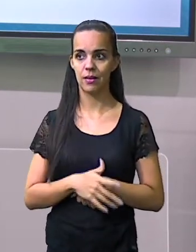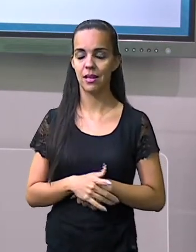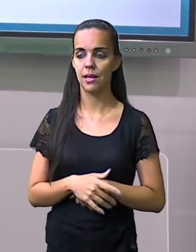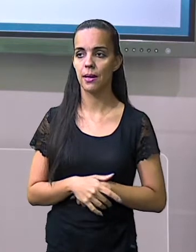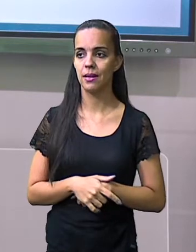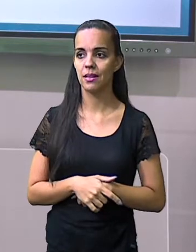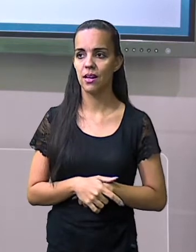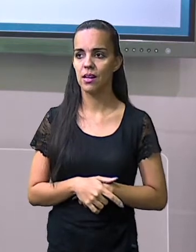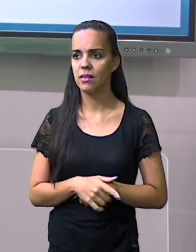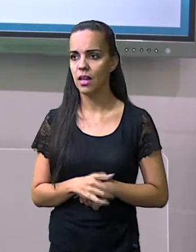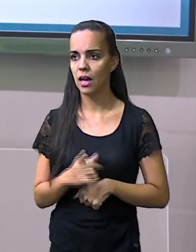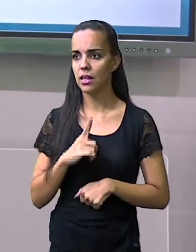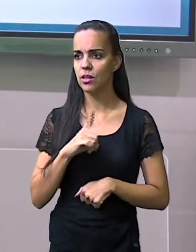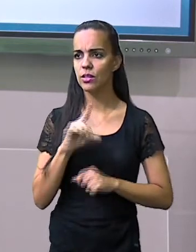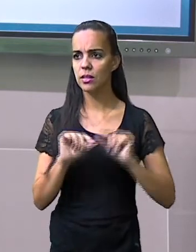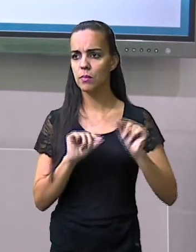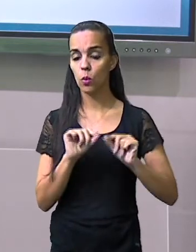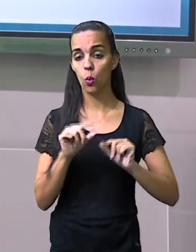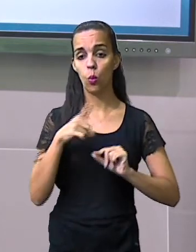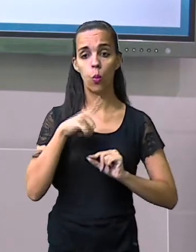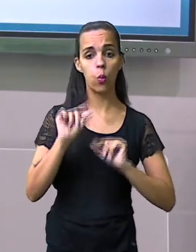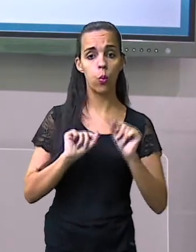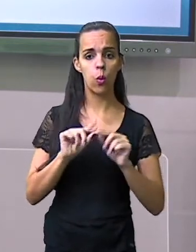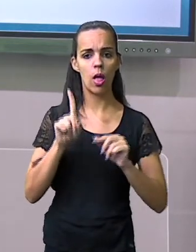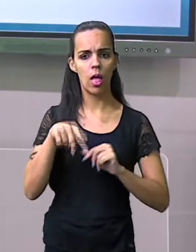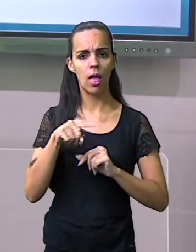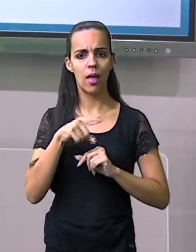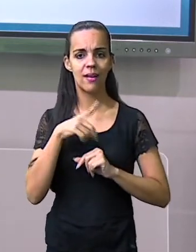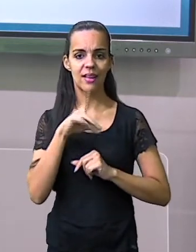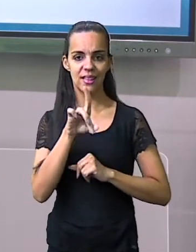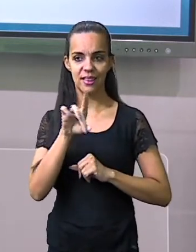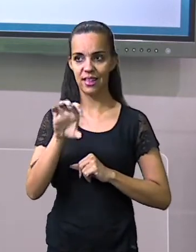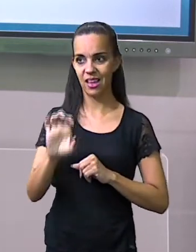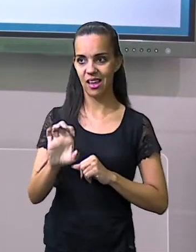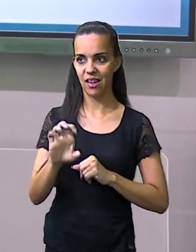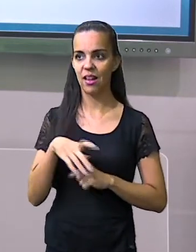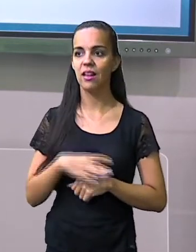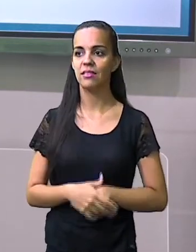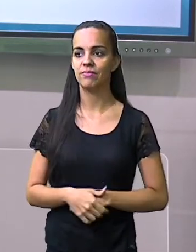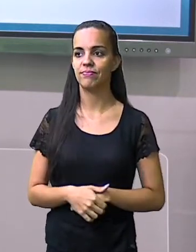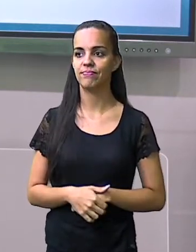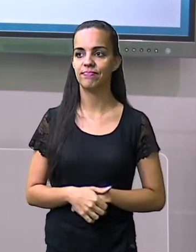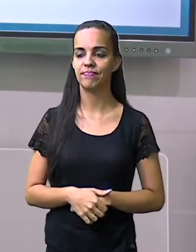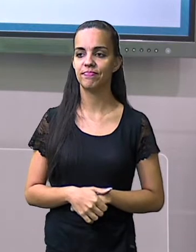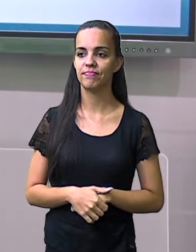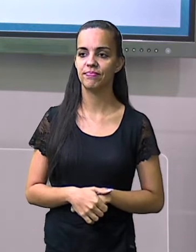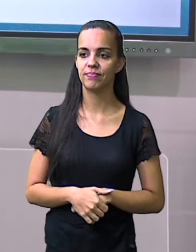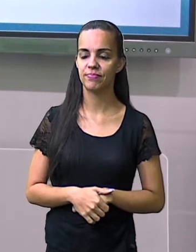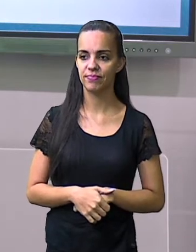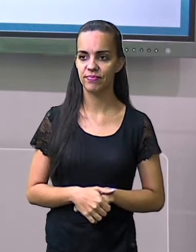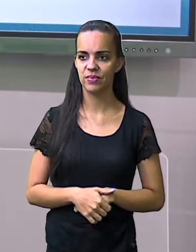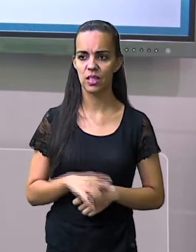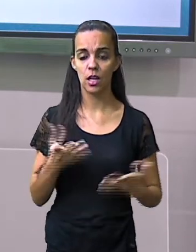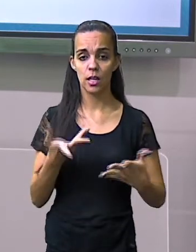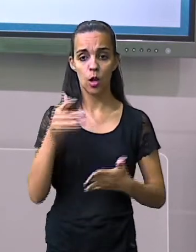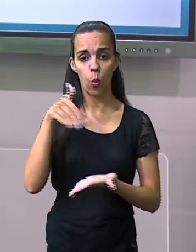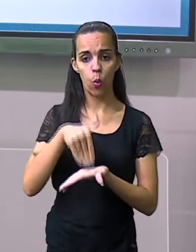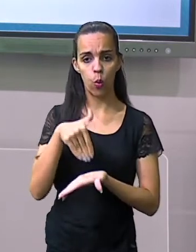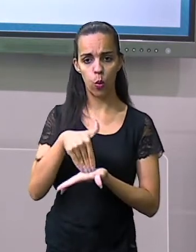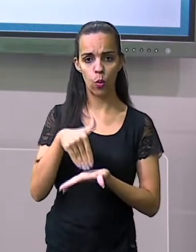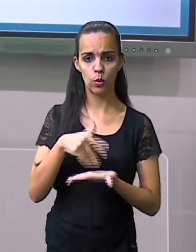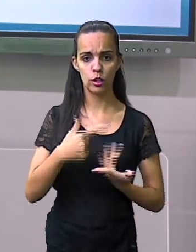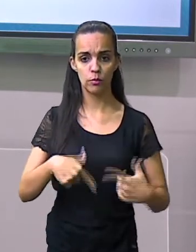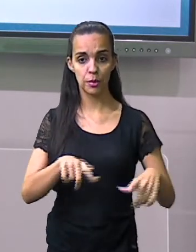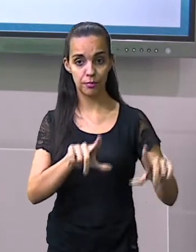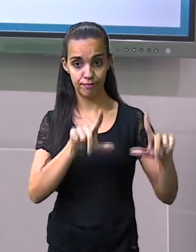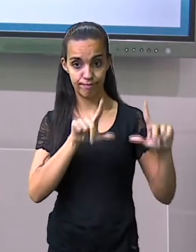terceira, nós temos aqui a segunda, que é D-A-Preferência. E aqui na última, nós